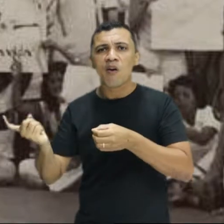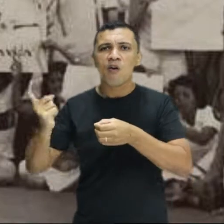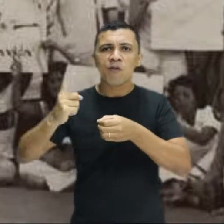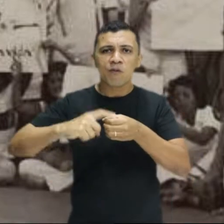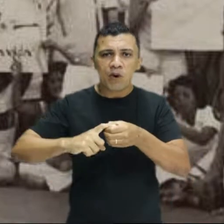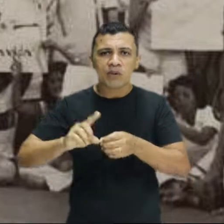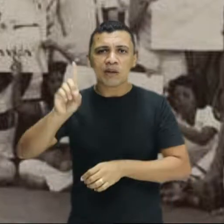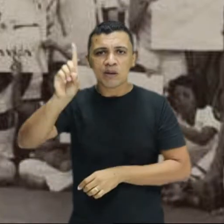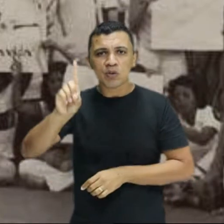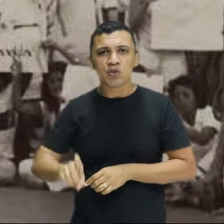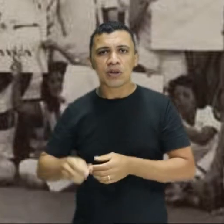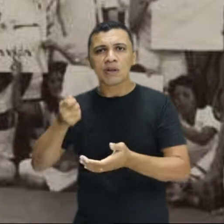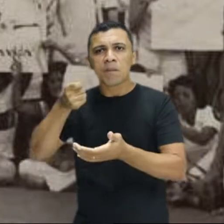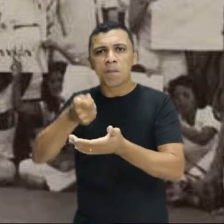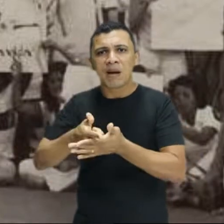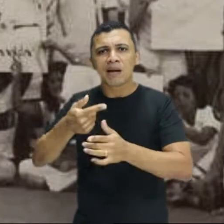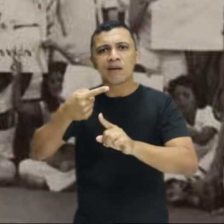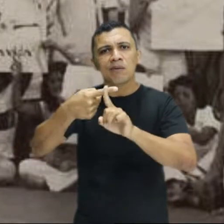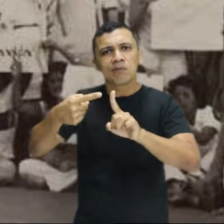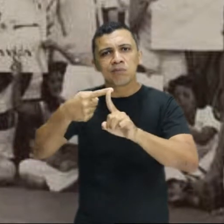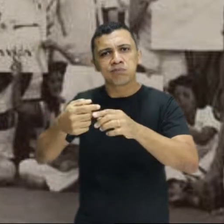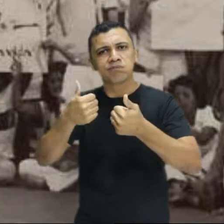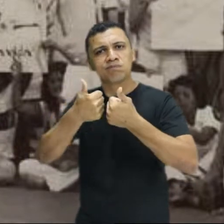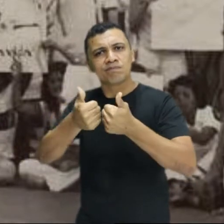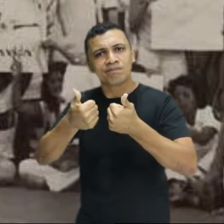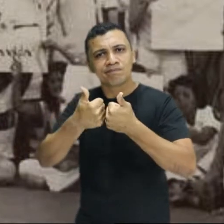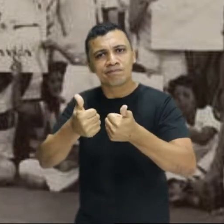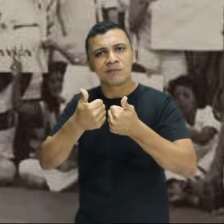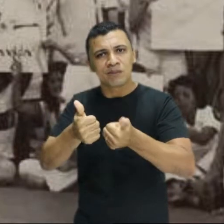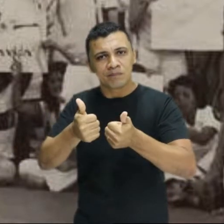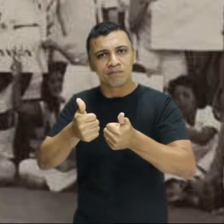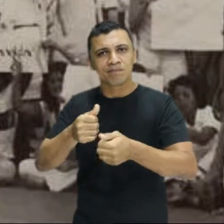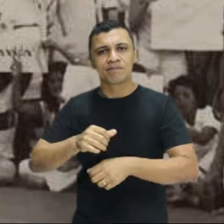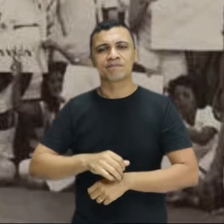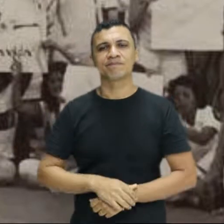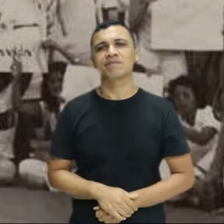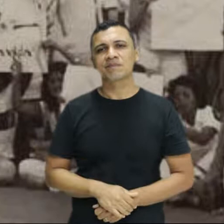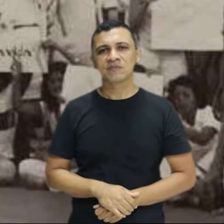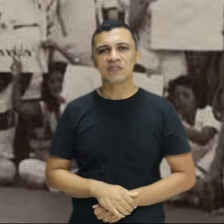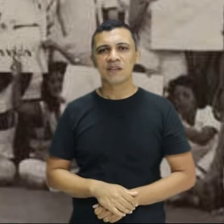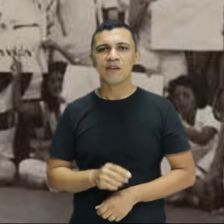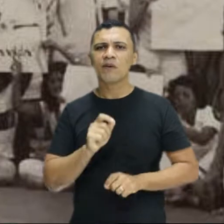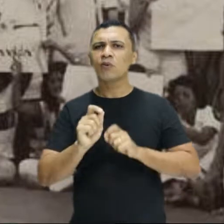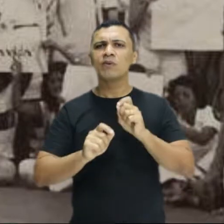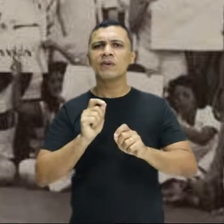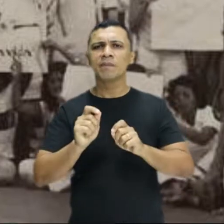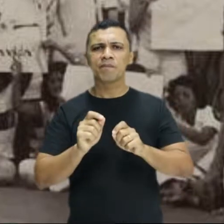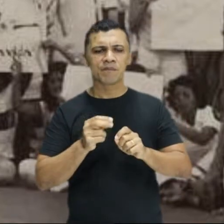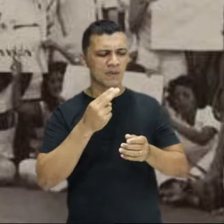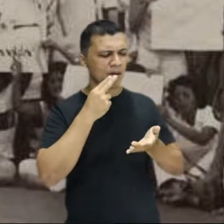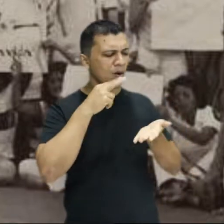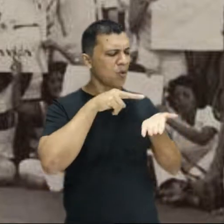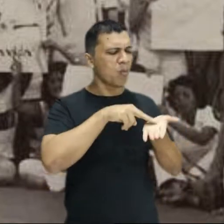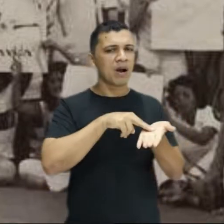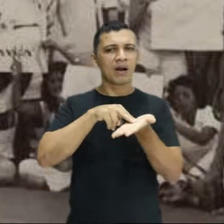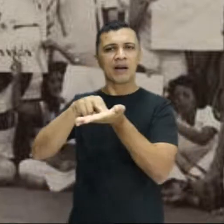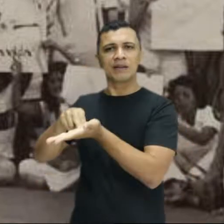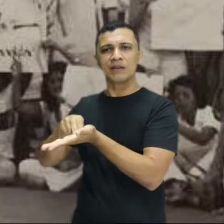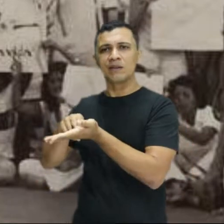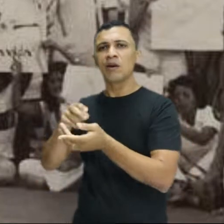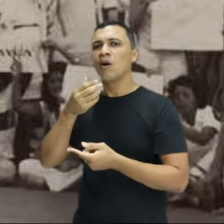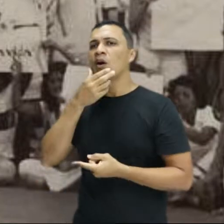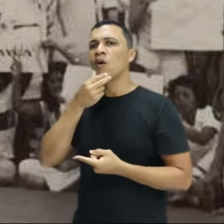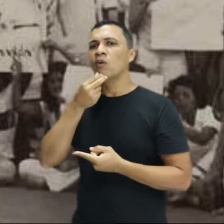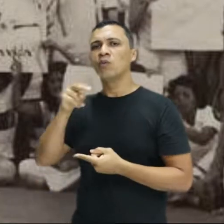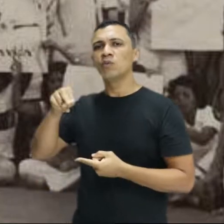o direito de meia passagem nos ônibus coletivos para os estudantes. Enviaram, então, uma carta ao então governador